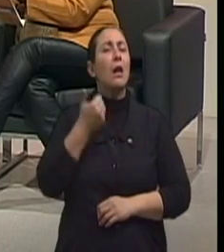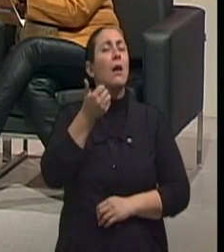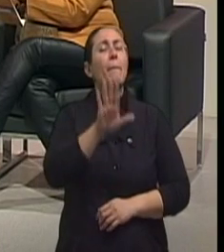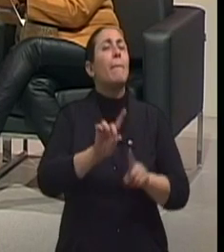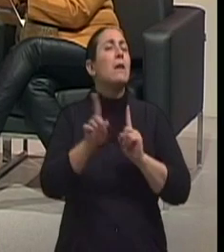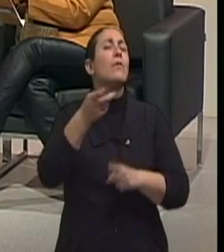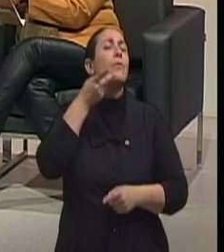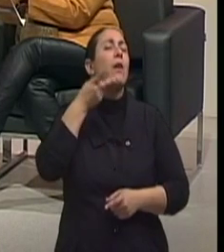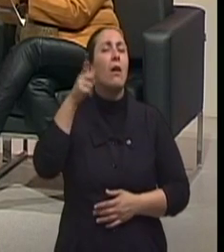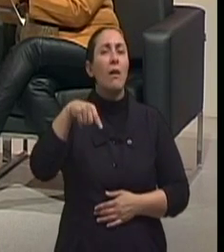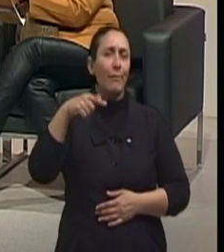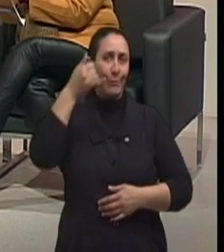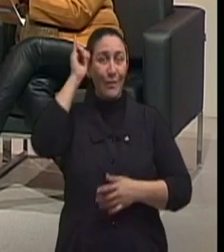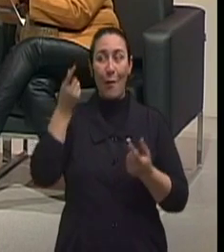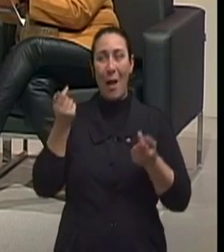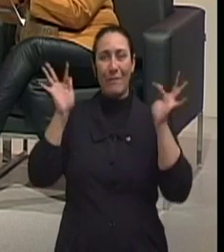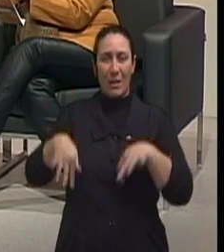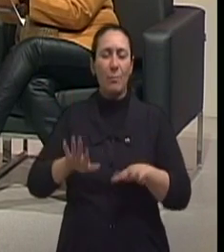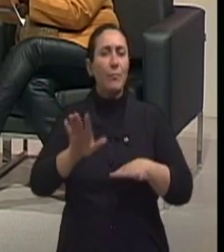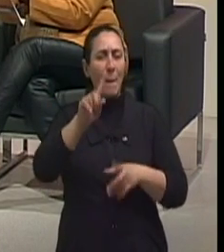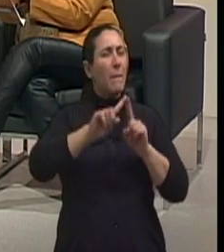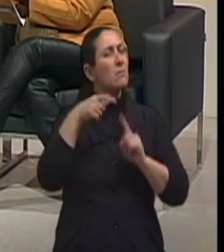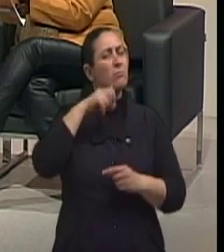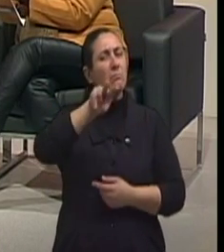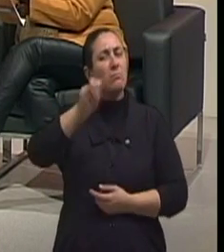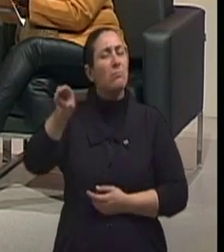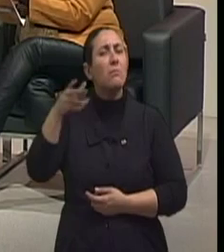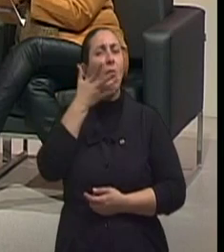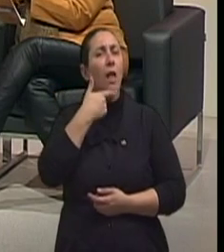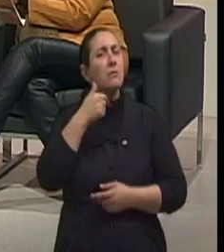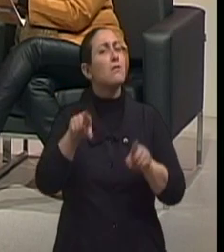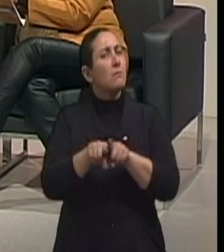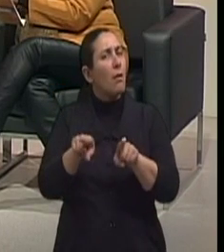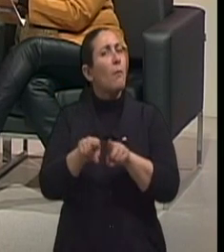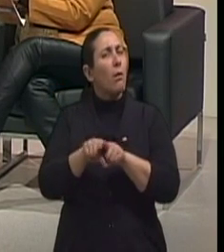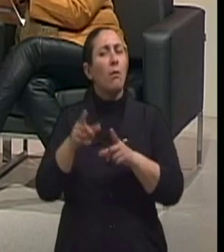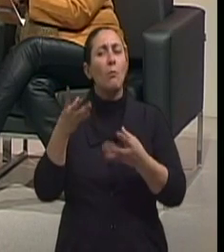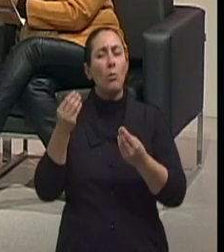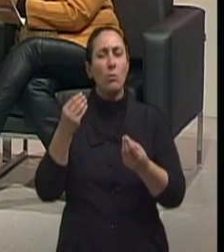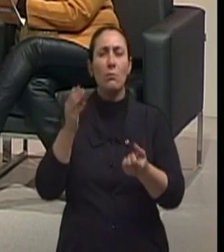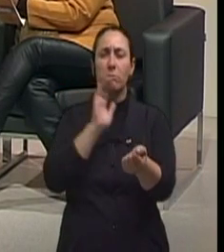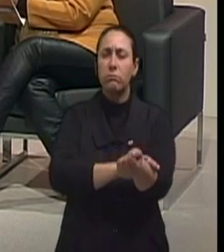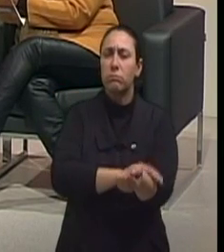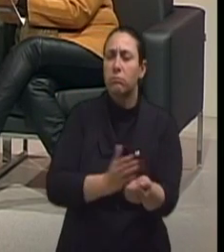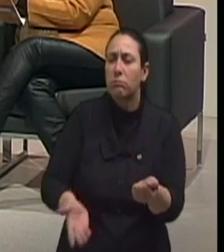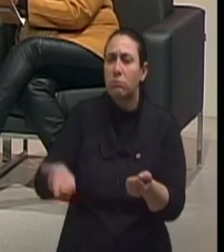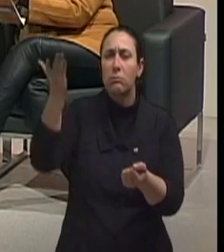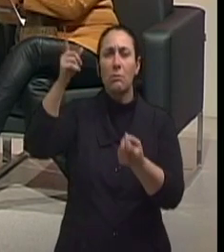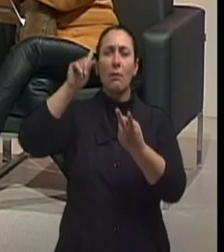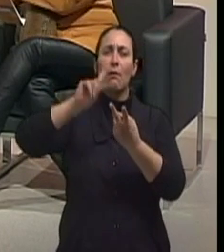falando em prevenção no final do programa, né? A gente vê crianças, um número enorme de crianças hipertensas, obesas.